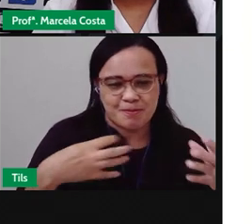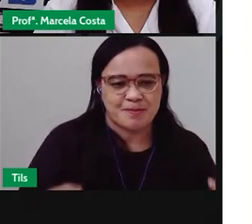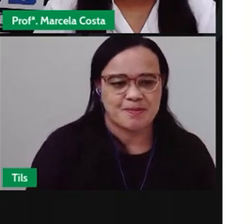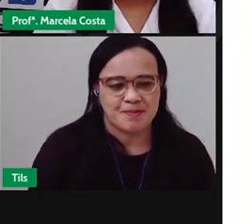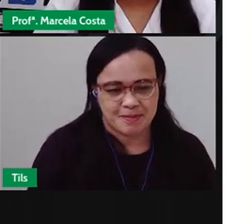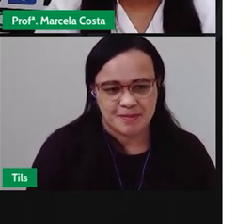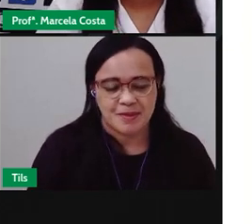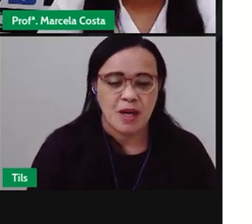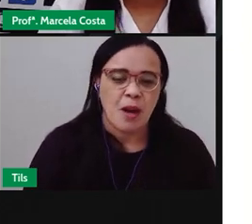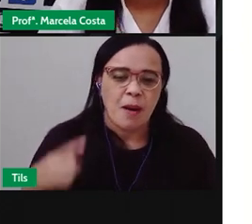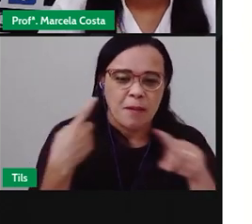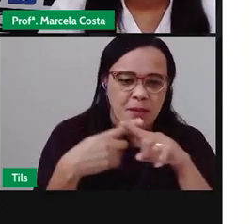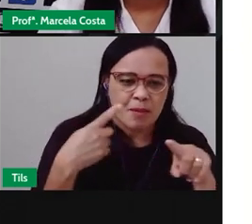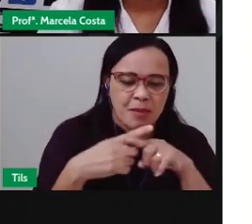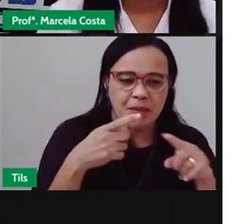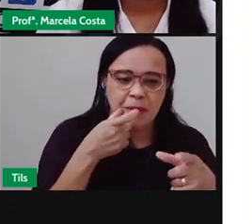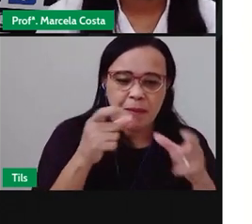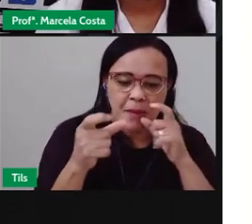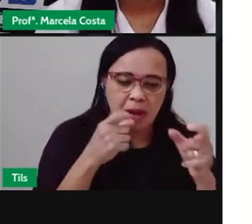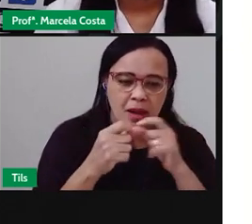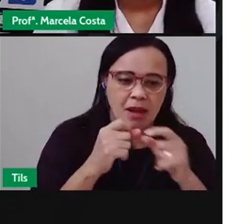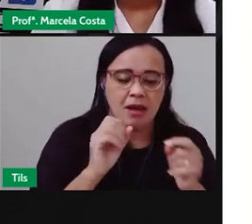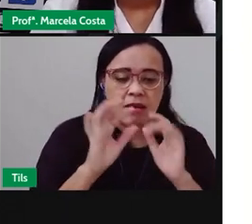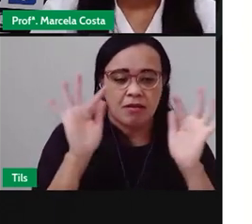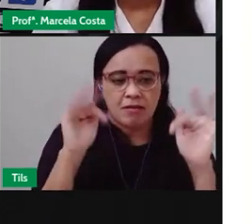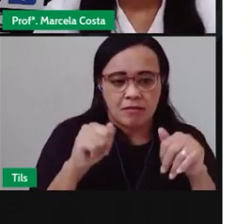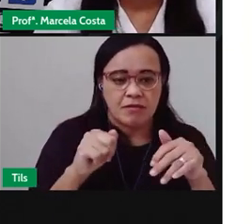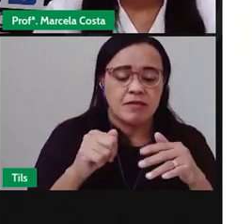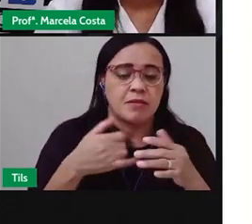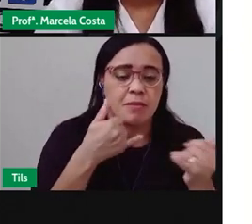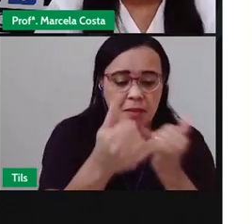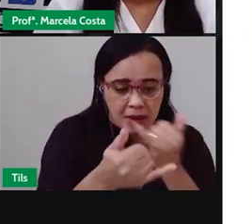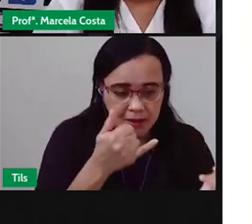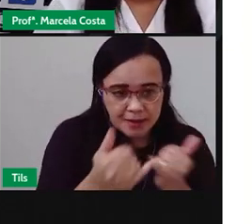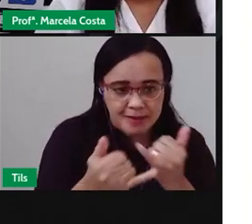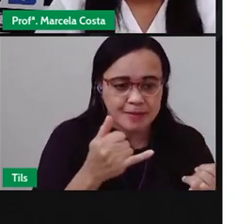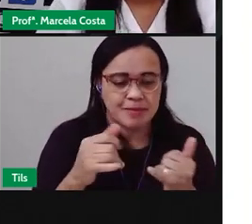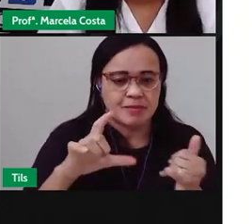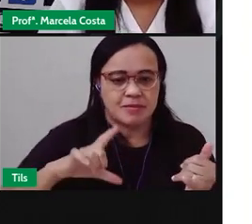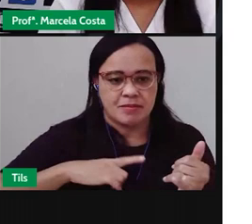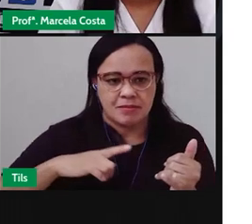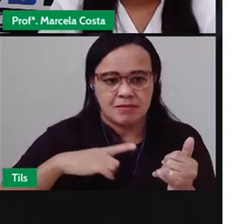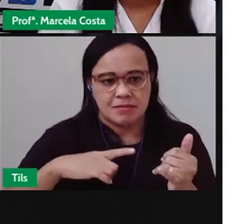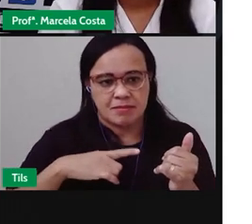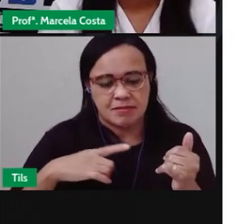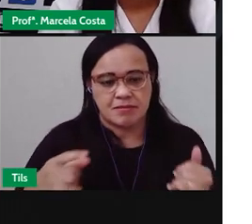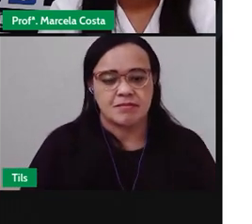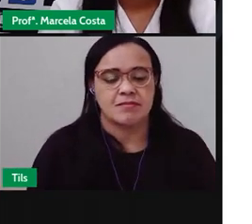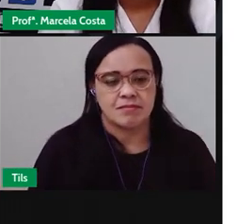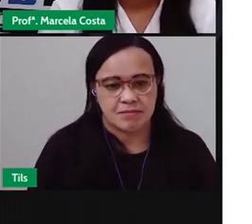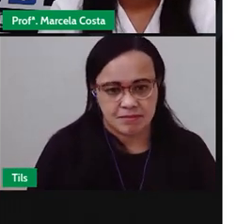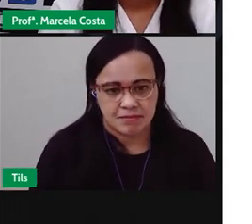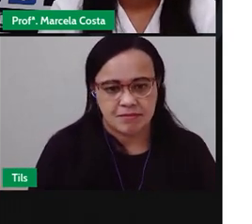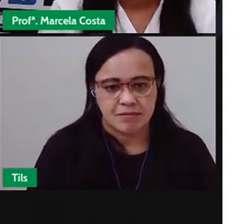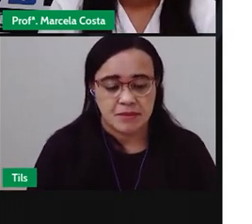terminações de som parecido Que é o que a vai chamar de princípio acrofônico